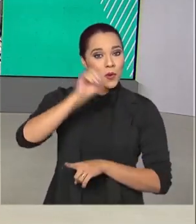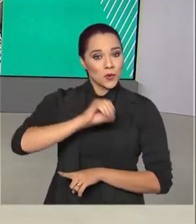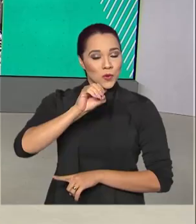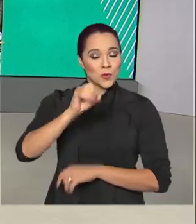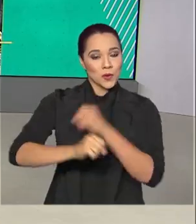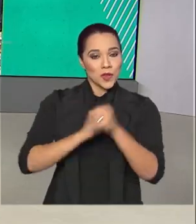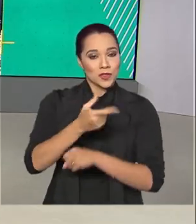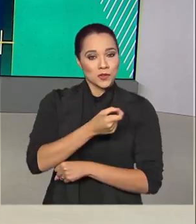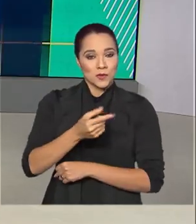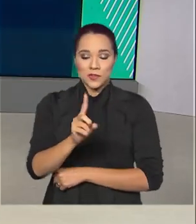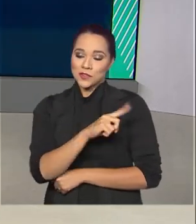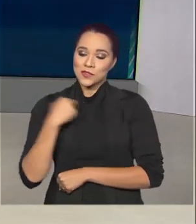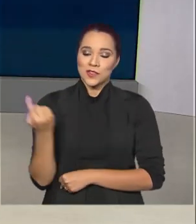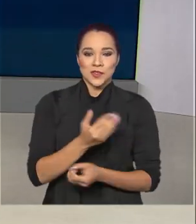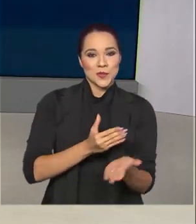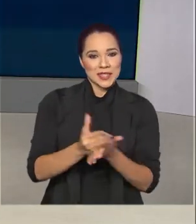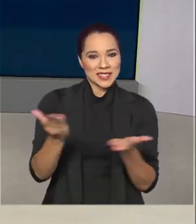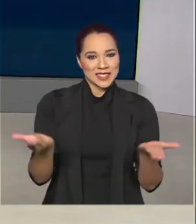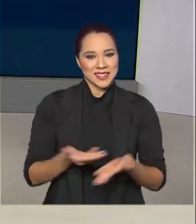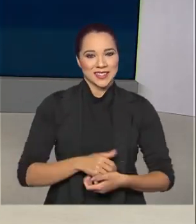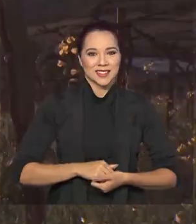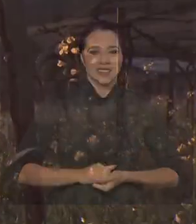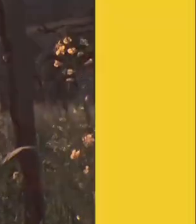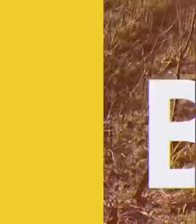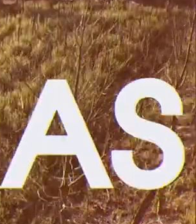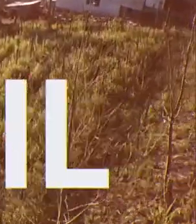2020. O Brasil em Dia já está no ar.